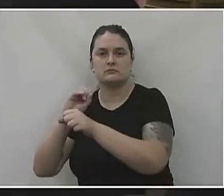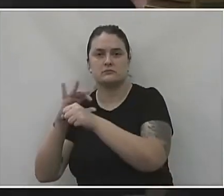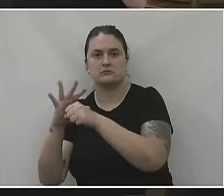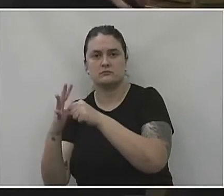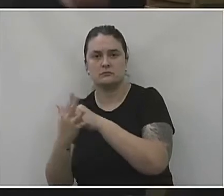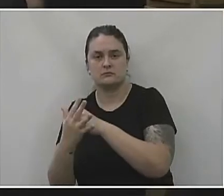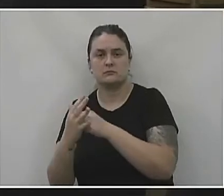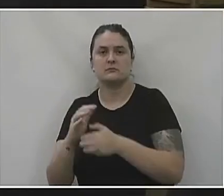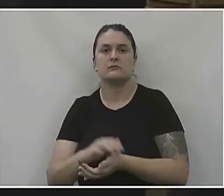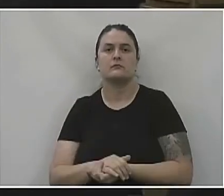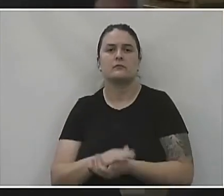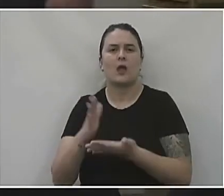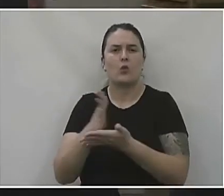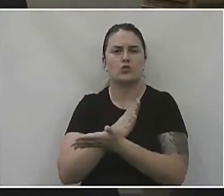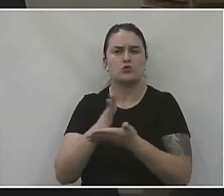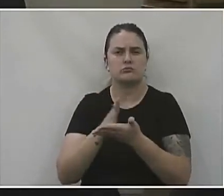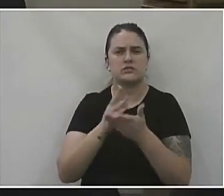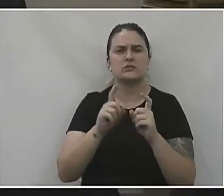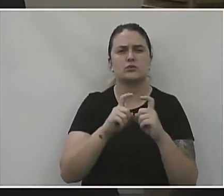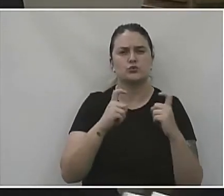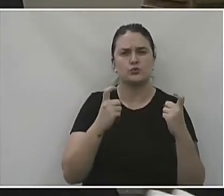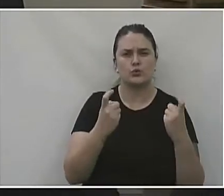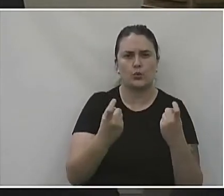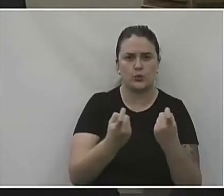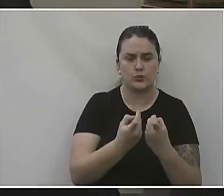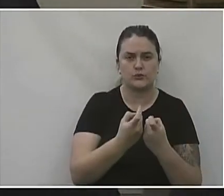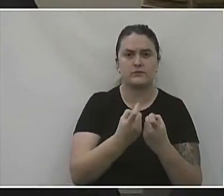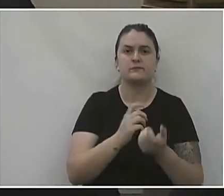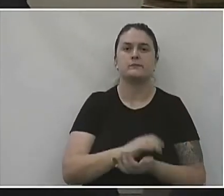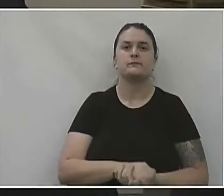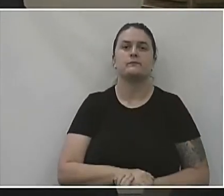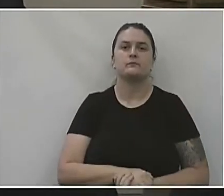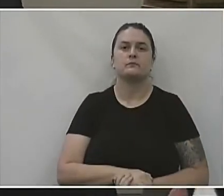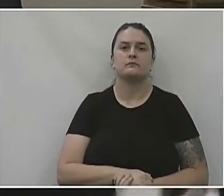já tivemos algumas reuniões, né? Até